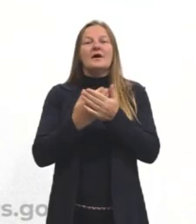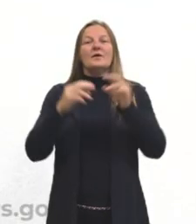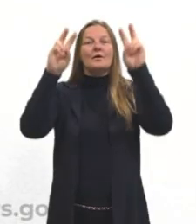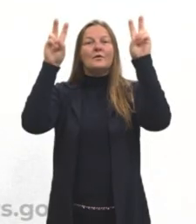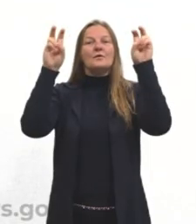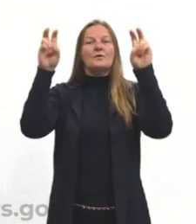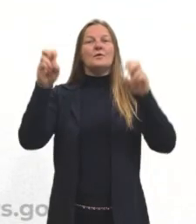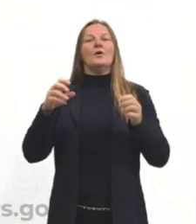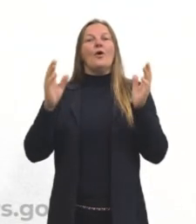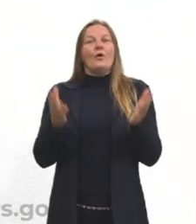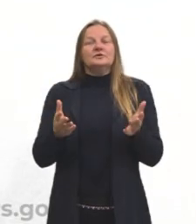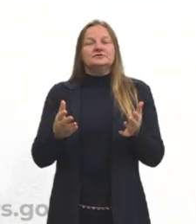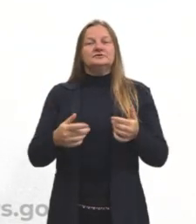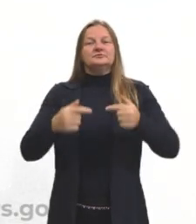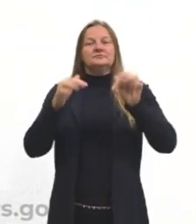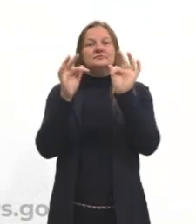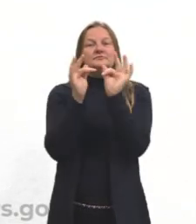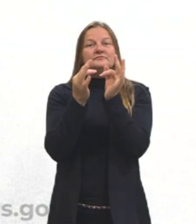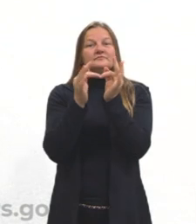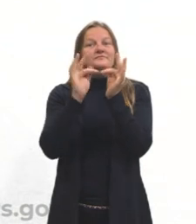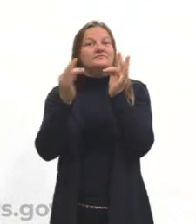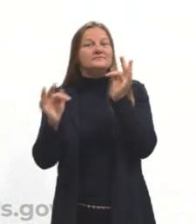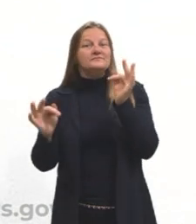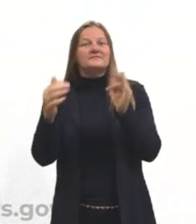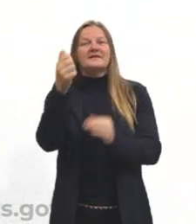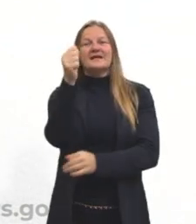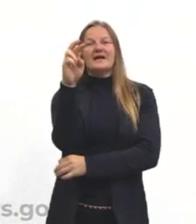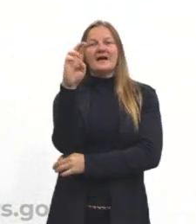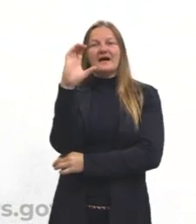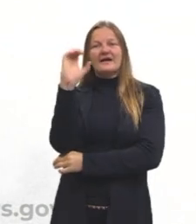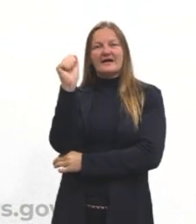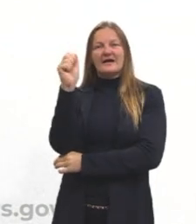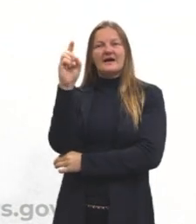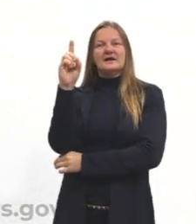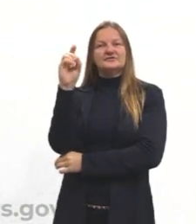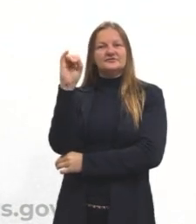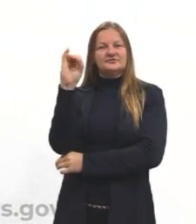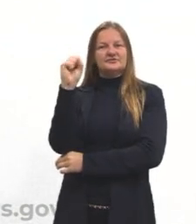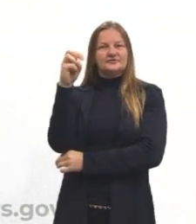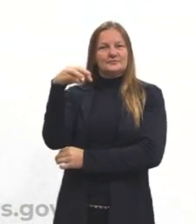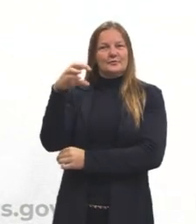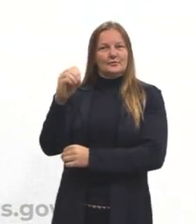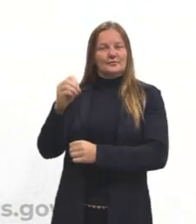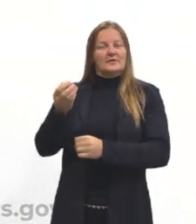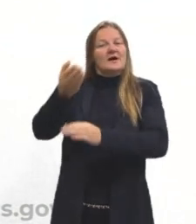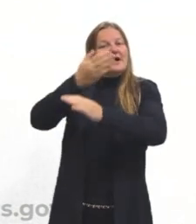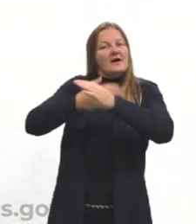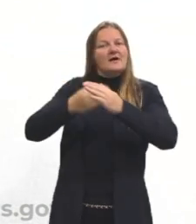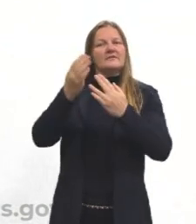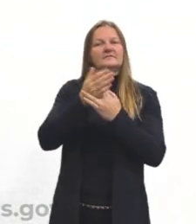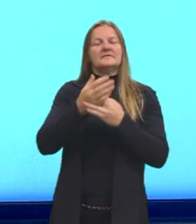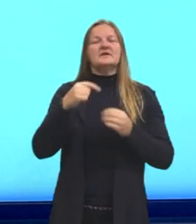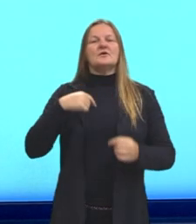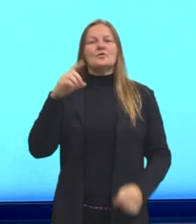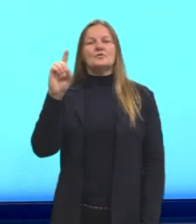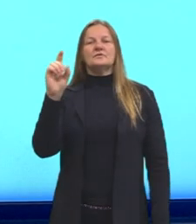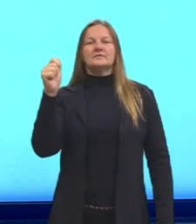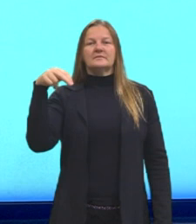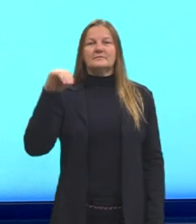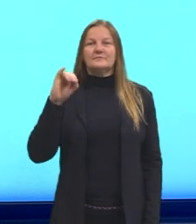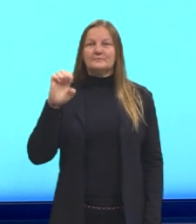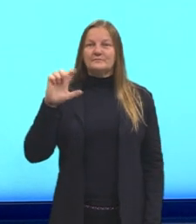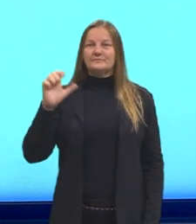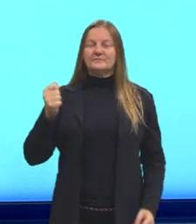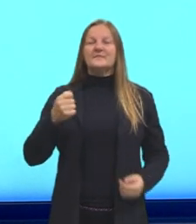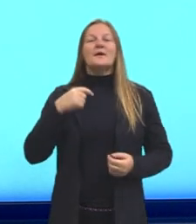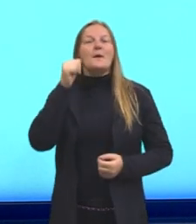sobre o arcadismo, é a continuação do barroco que a gente já viu na última aula. Eu sou a professora Daniela, sou